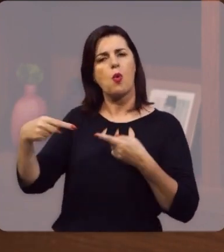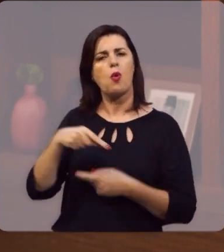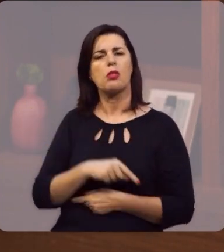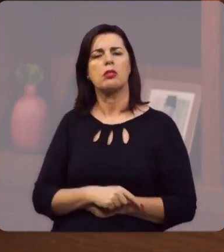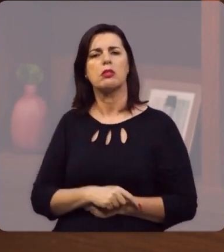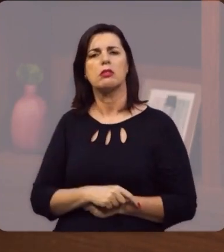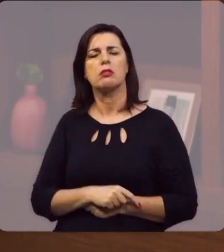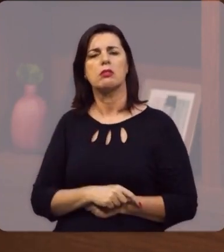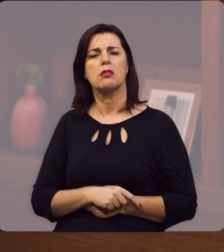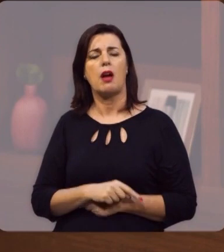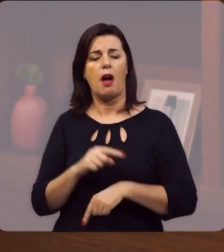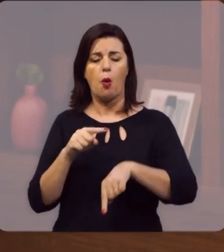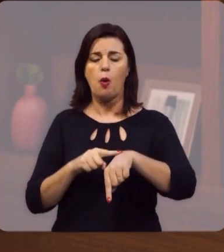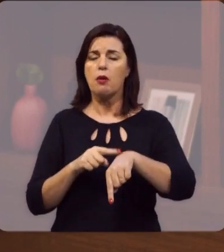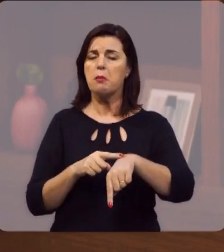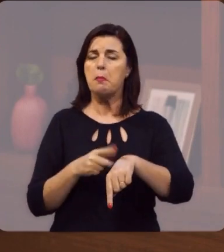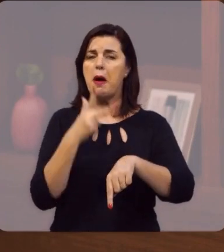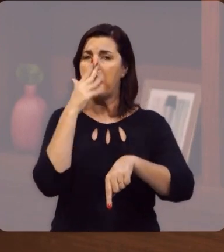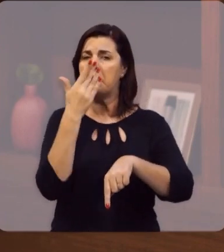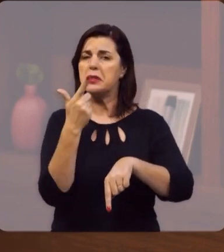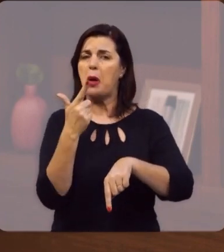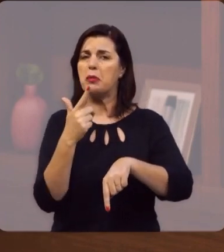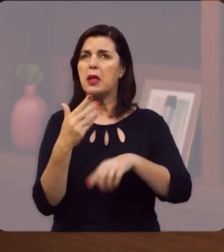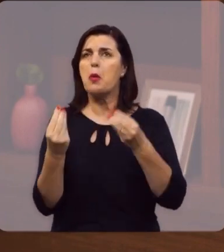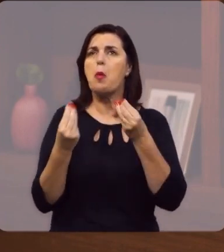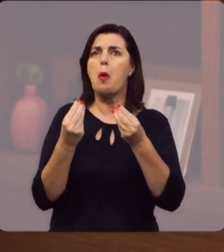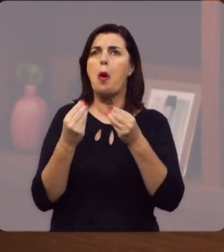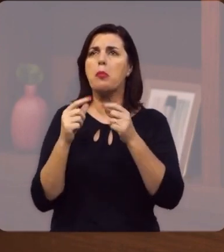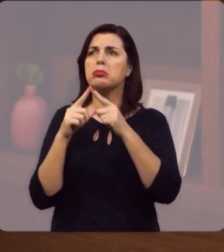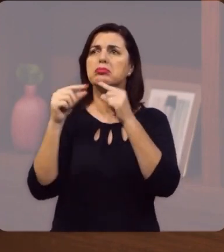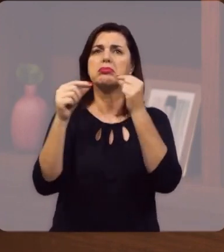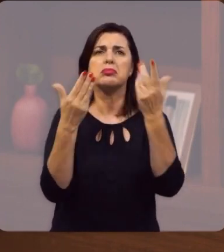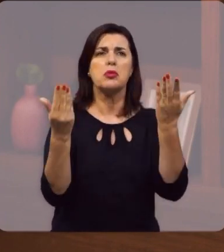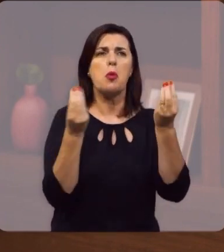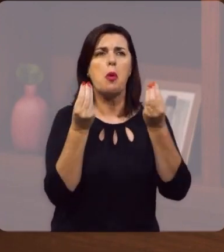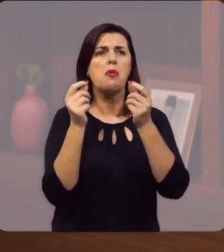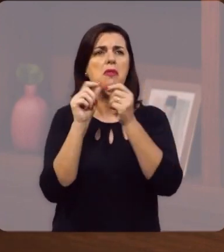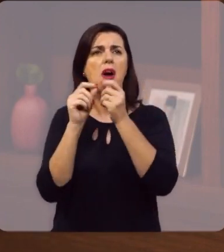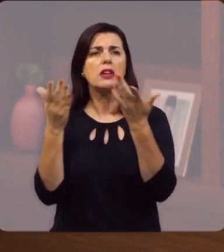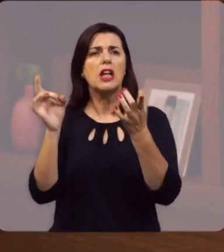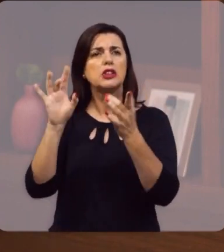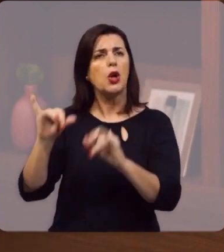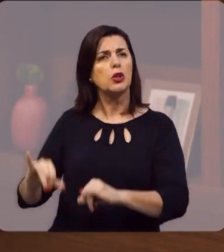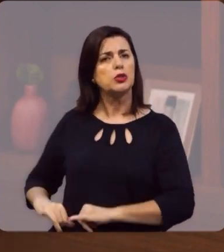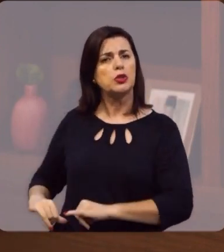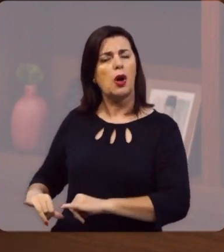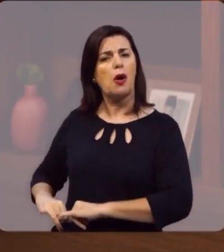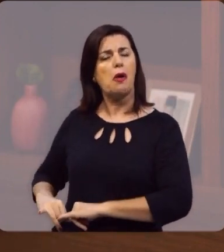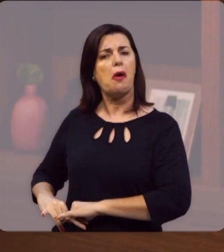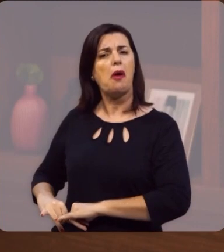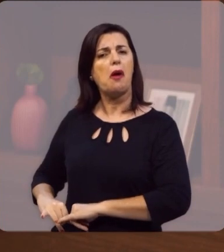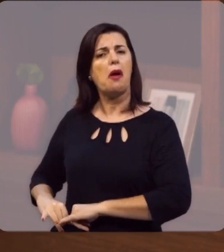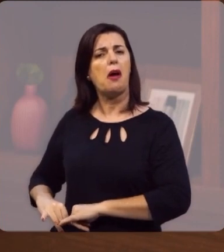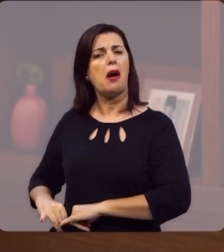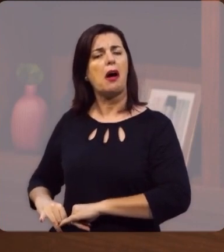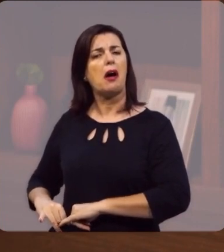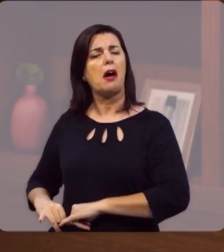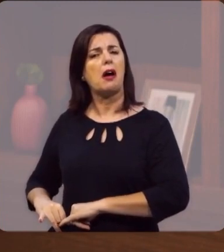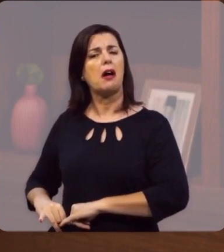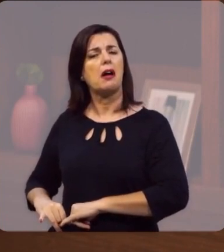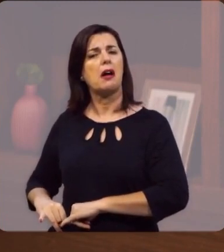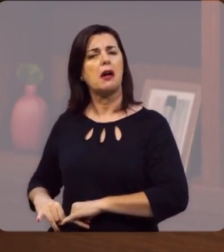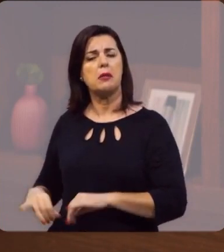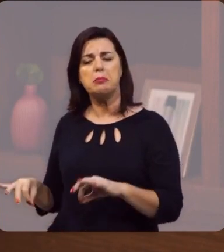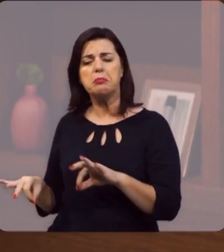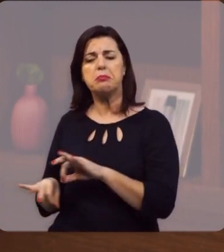e naquela hora que parecia que não tinha mais saída, não tinha mais alternativa a não ser sofrer uma dolorosa e